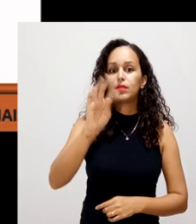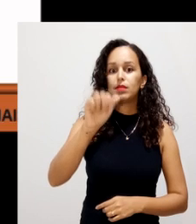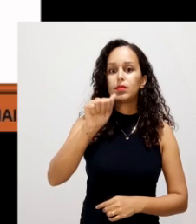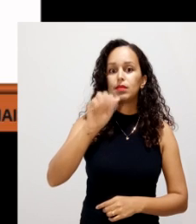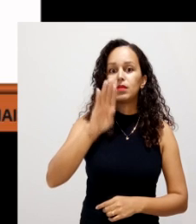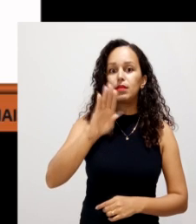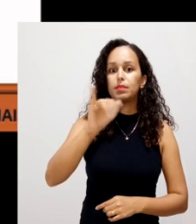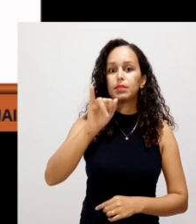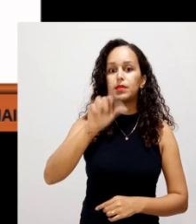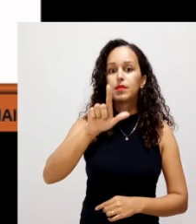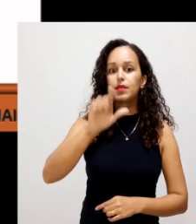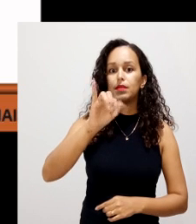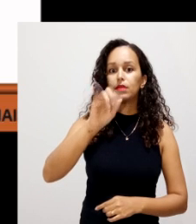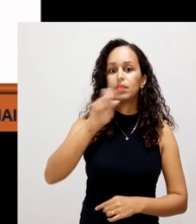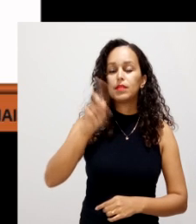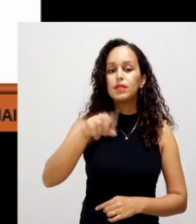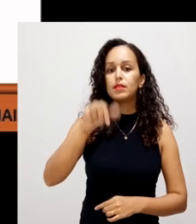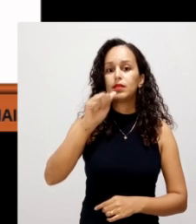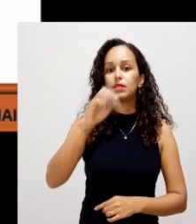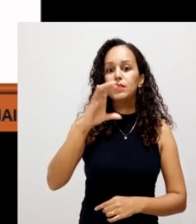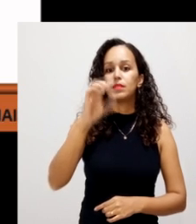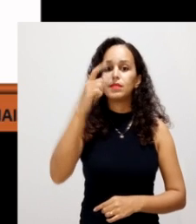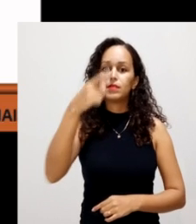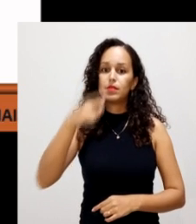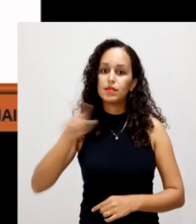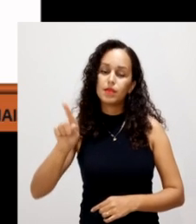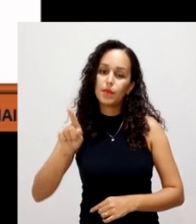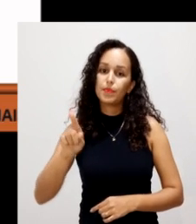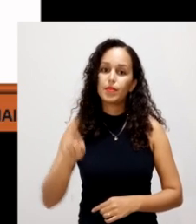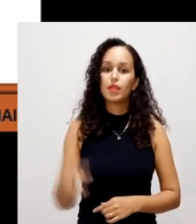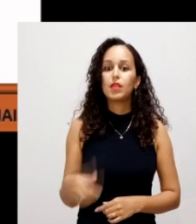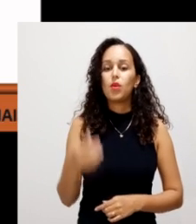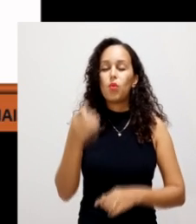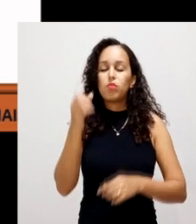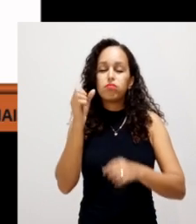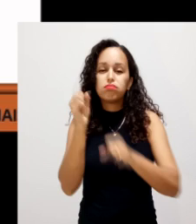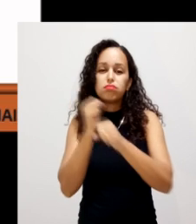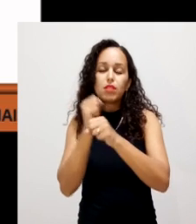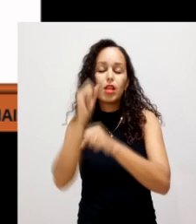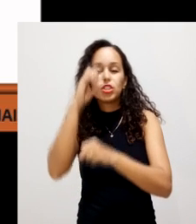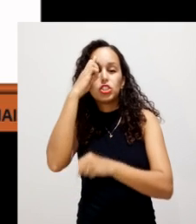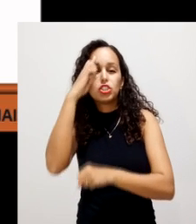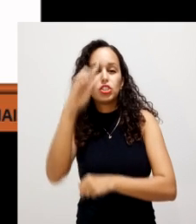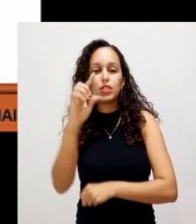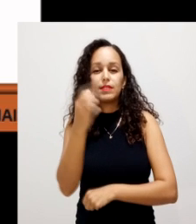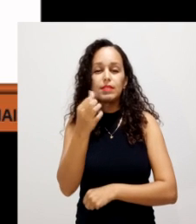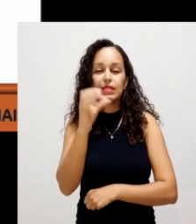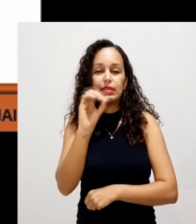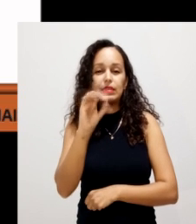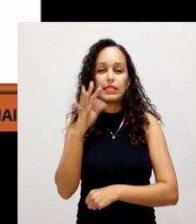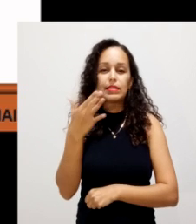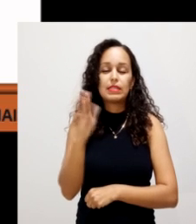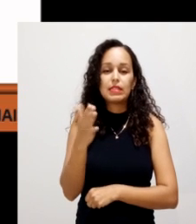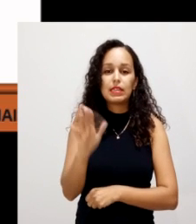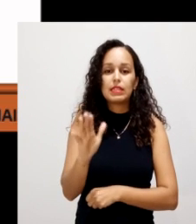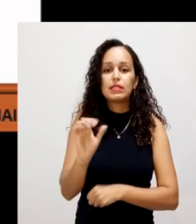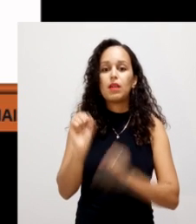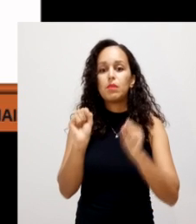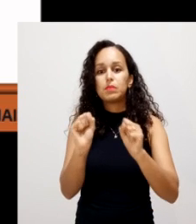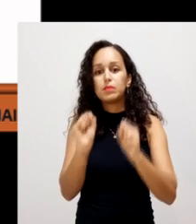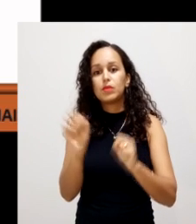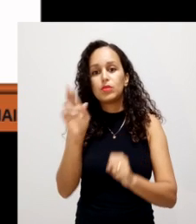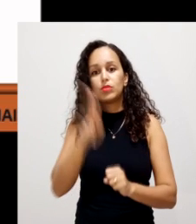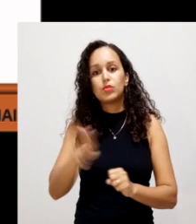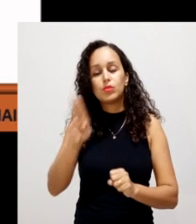volta de 60 dias, um composto semicurado, que já pode ser utilizado. Esse composto semicurado, ele vai passar